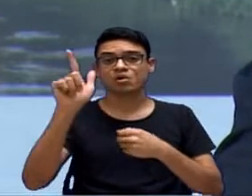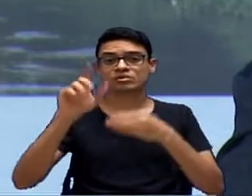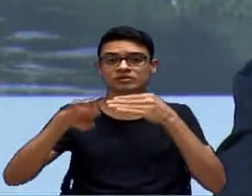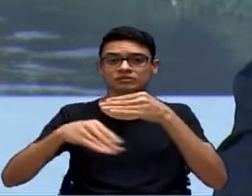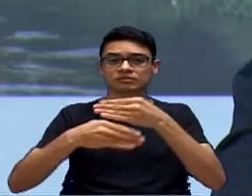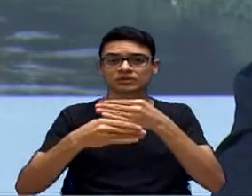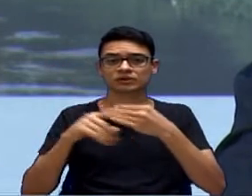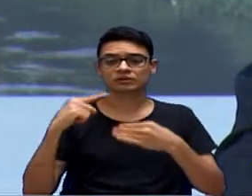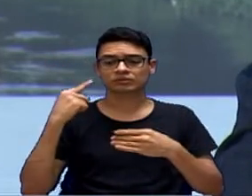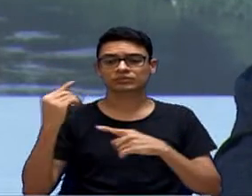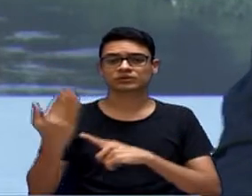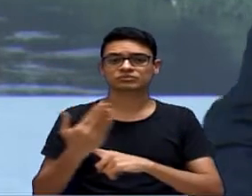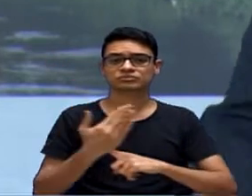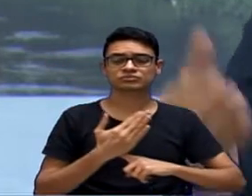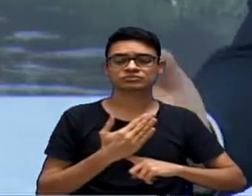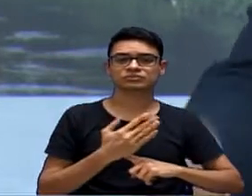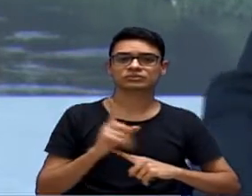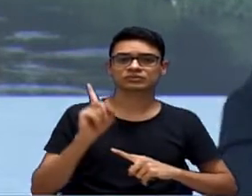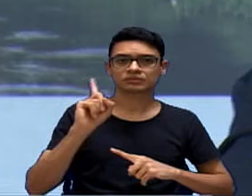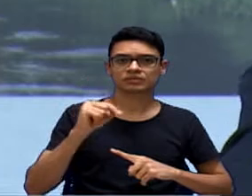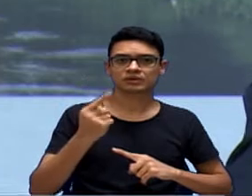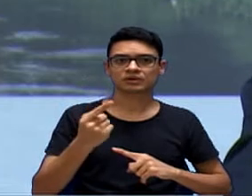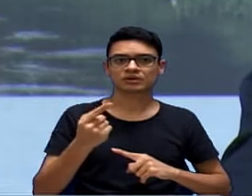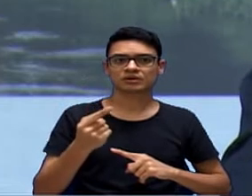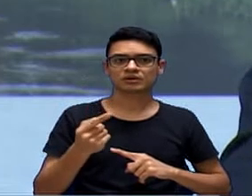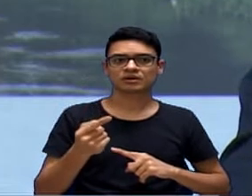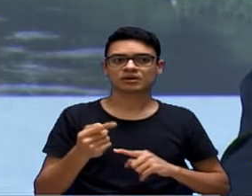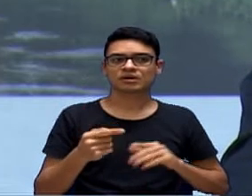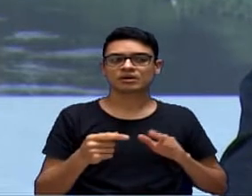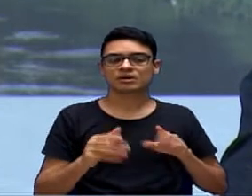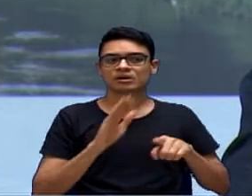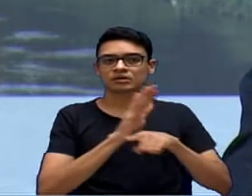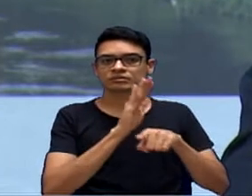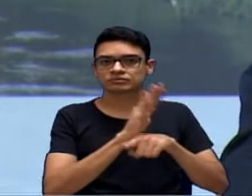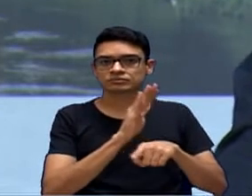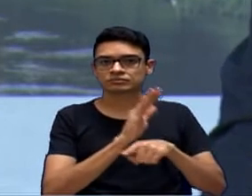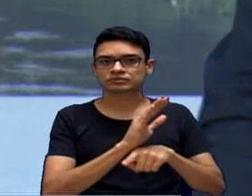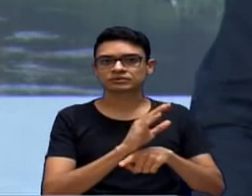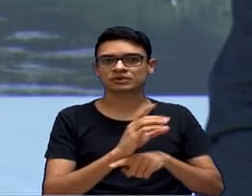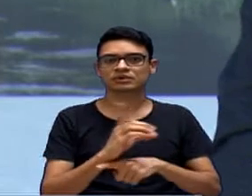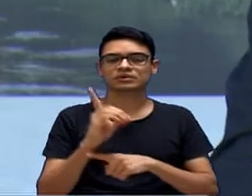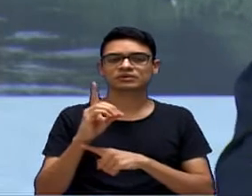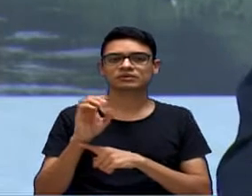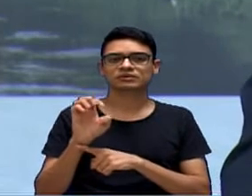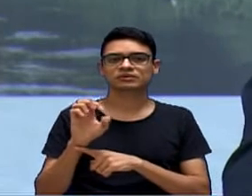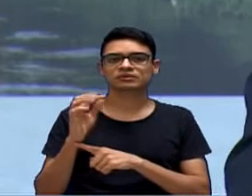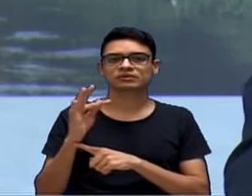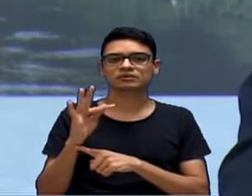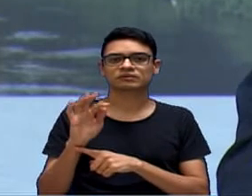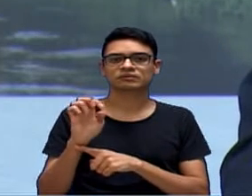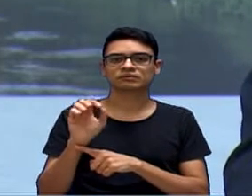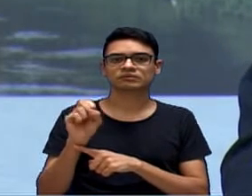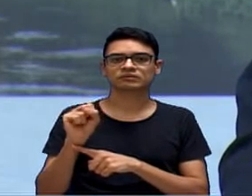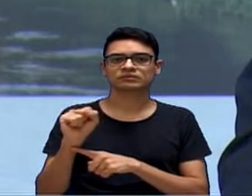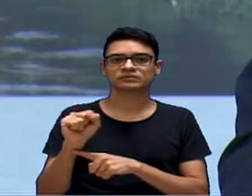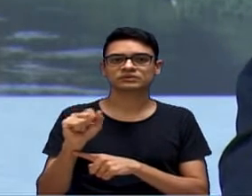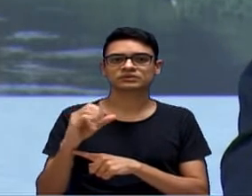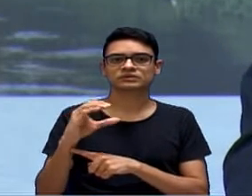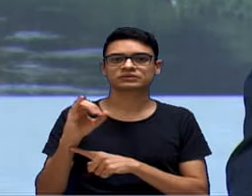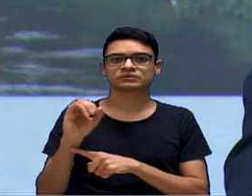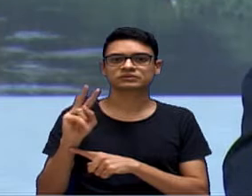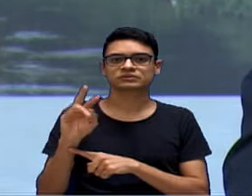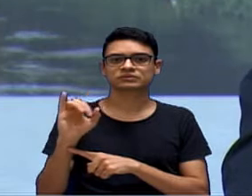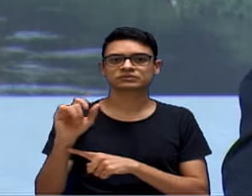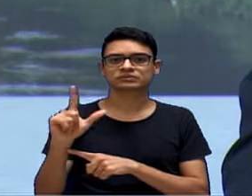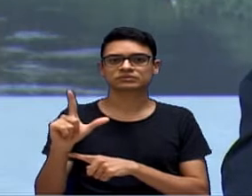deputado, senhor presidente, foi para a Defesa Civil de Sorocaba. Defesa Civil de Sorocaba também atuante na segurança da nossa cidade,